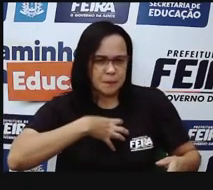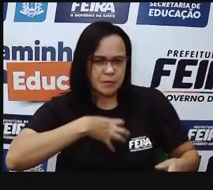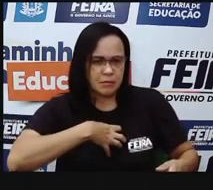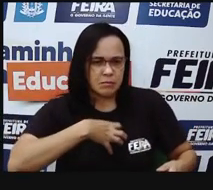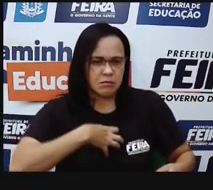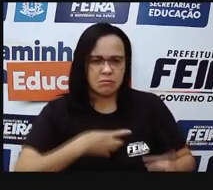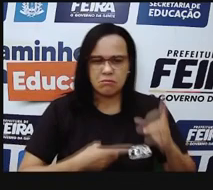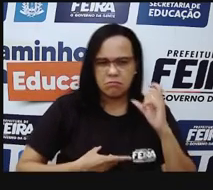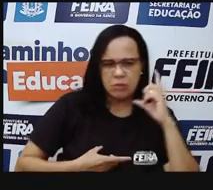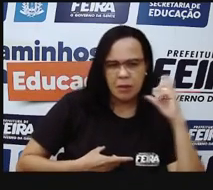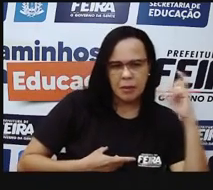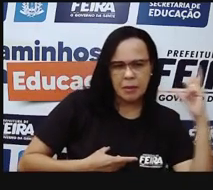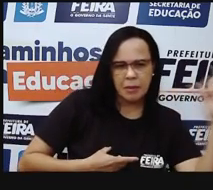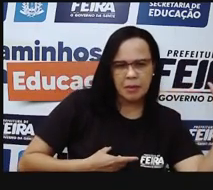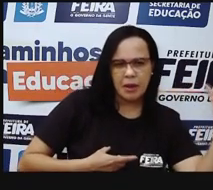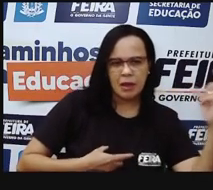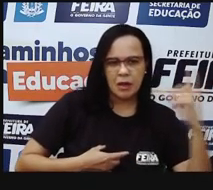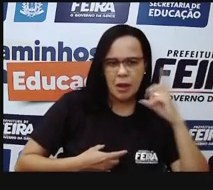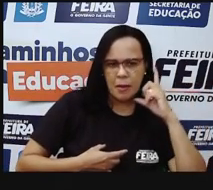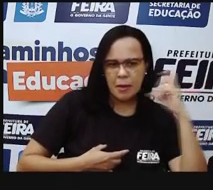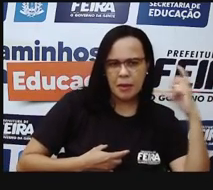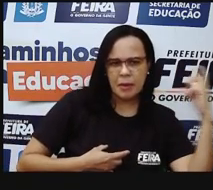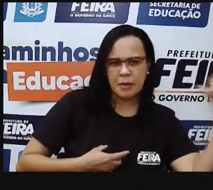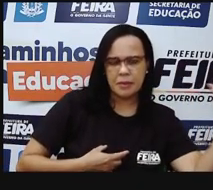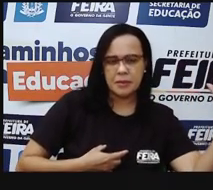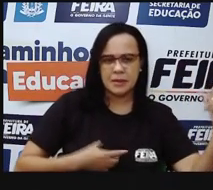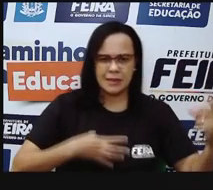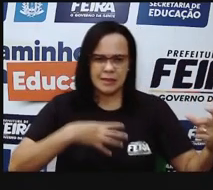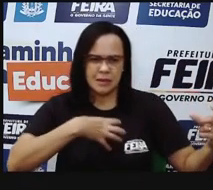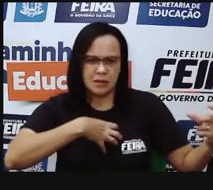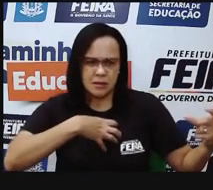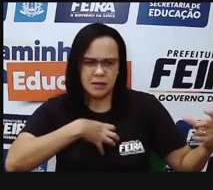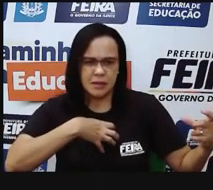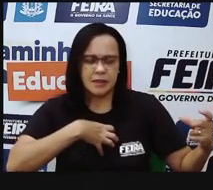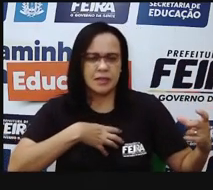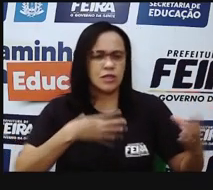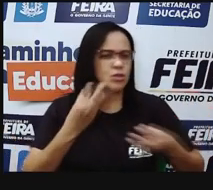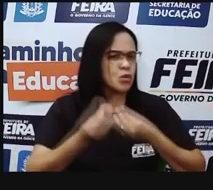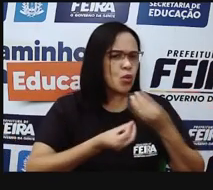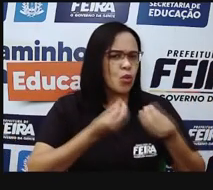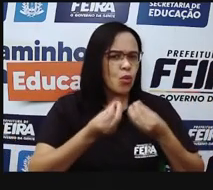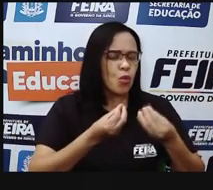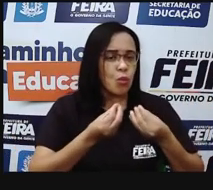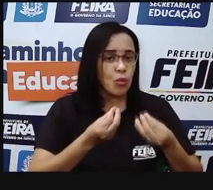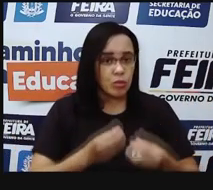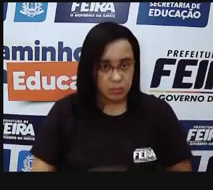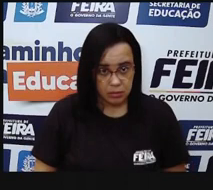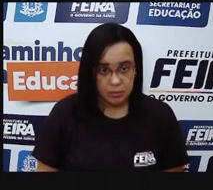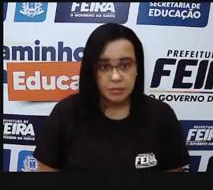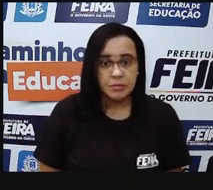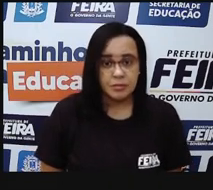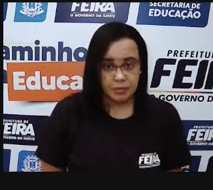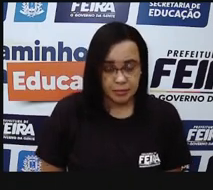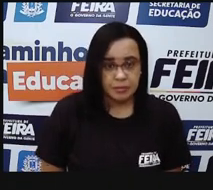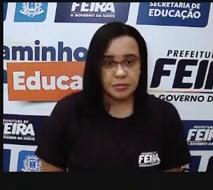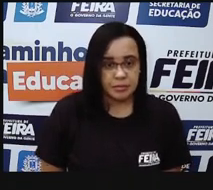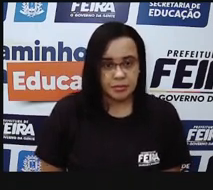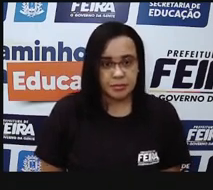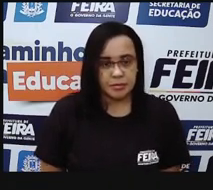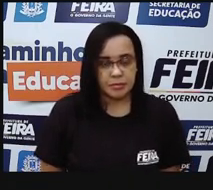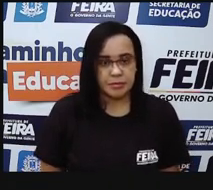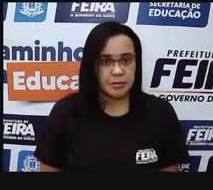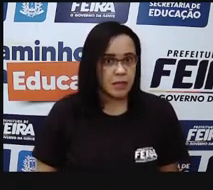então, ela vai entrar por esse padeão auditivo, condutor auditivo do nosso ouvido